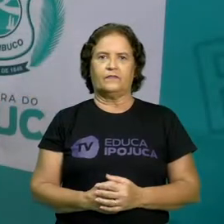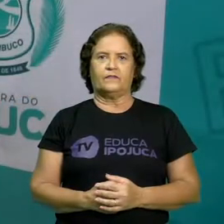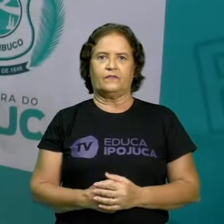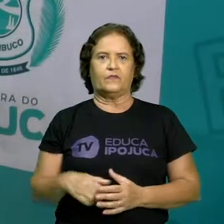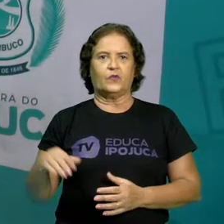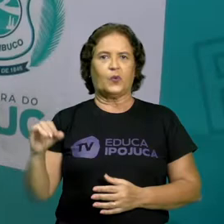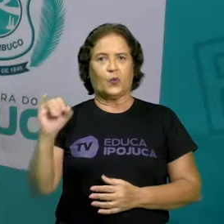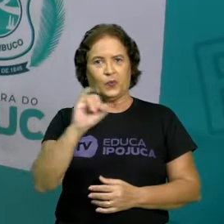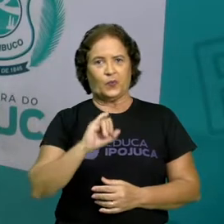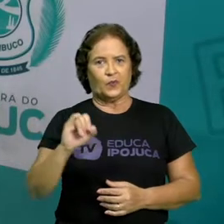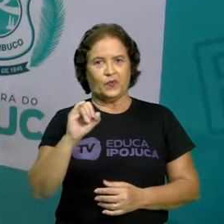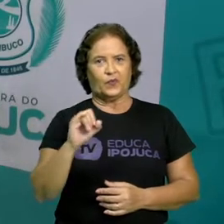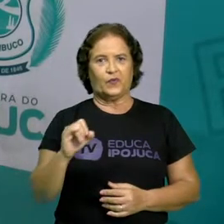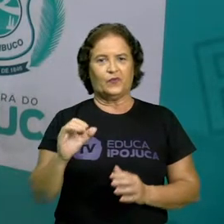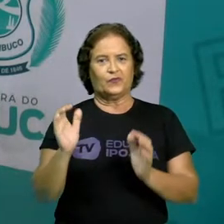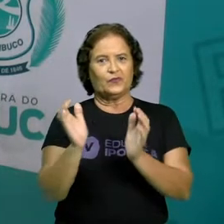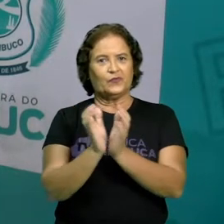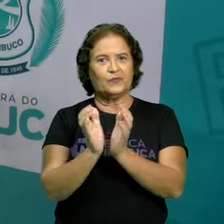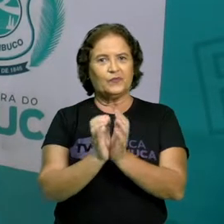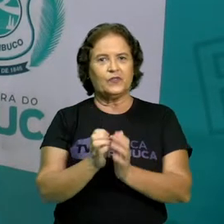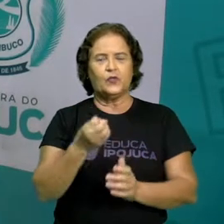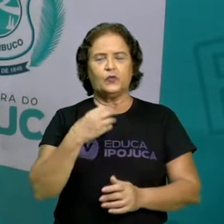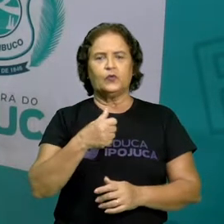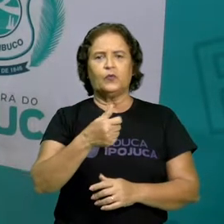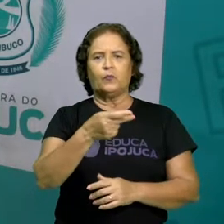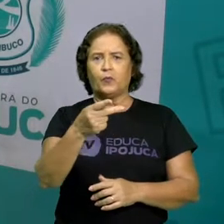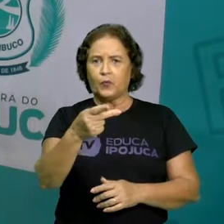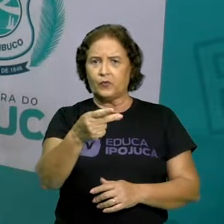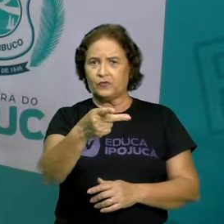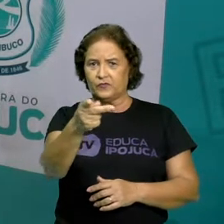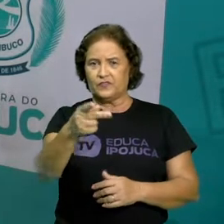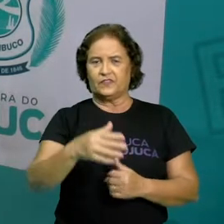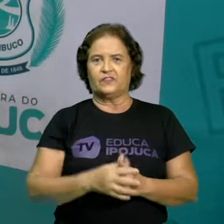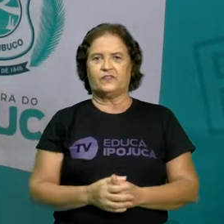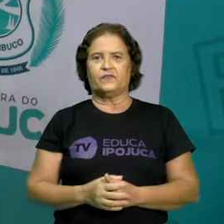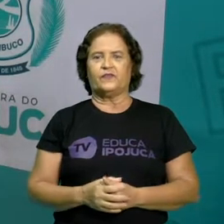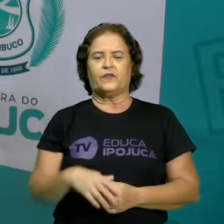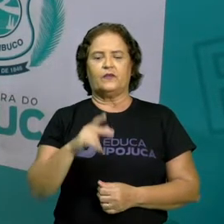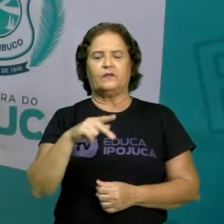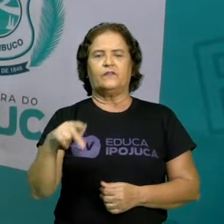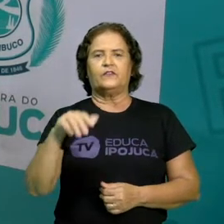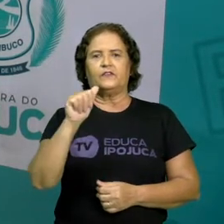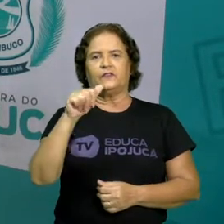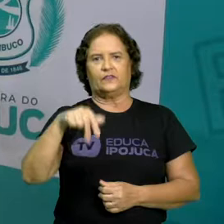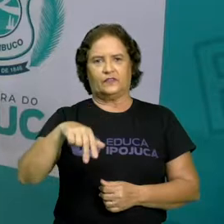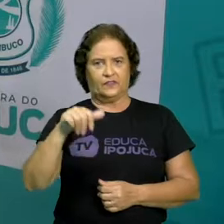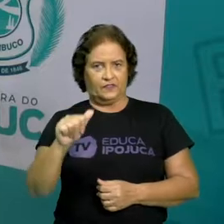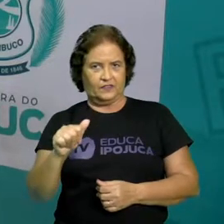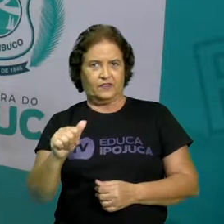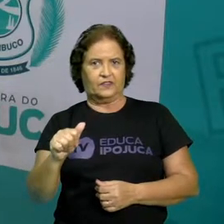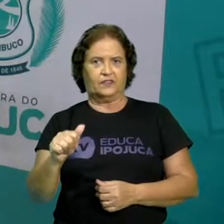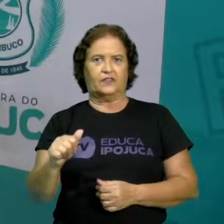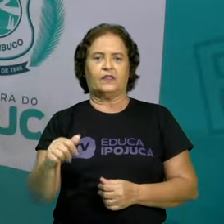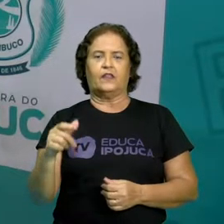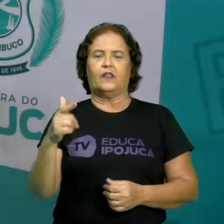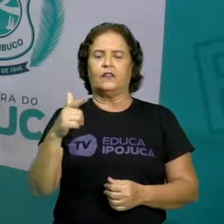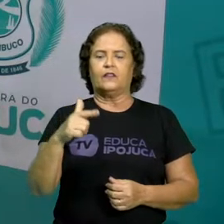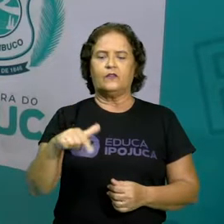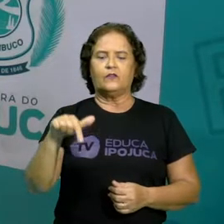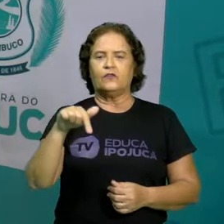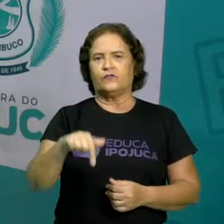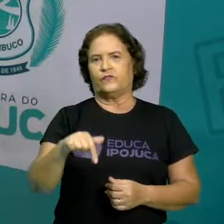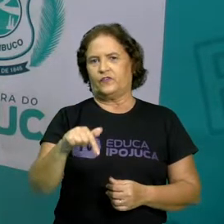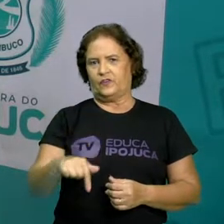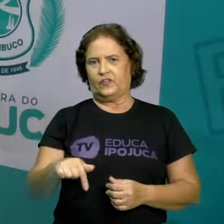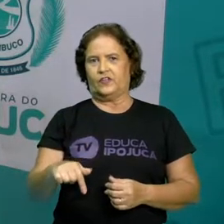Olá, turminha! Tudo bem com vocês? Eu sou a professora Ana e estamos aqui de volta